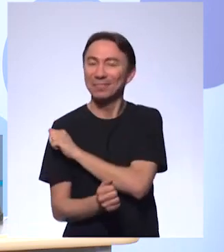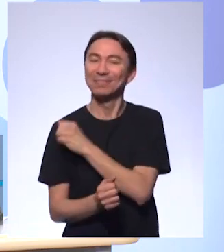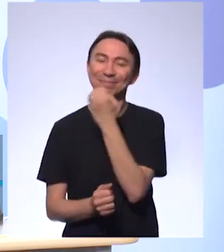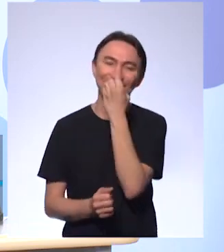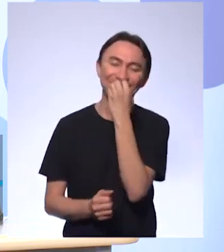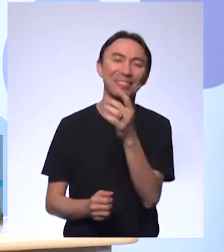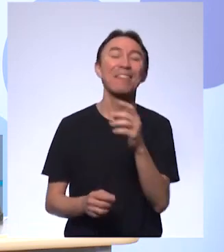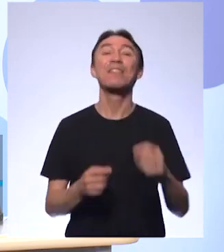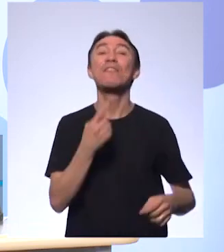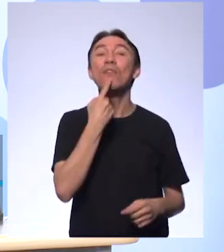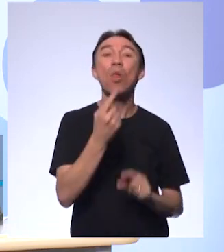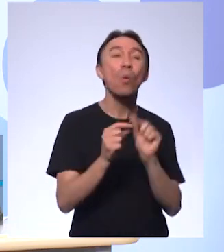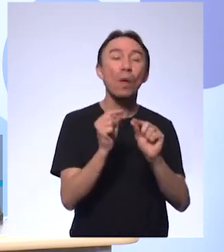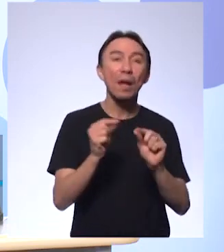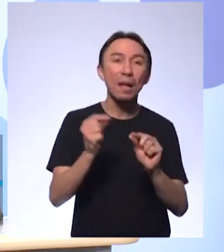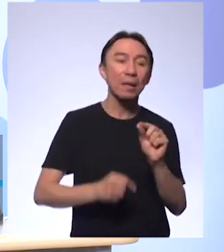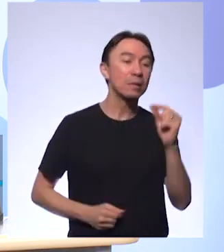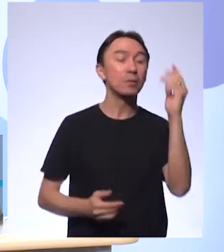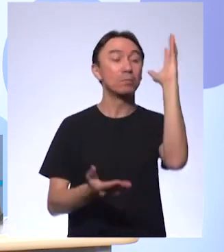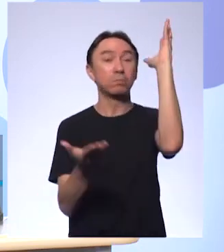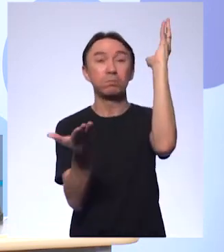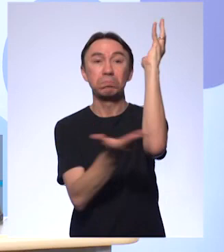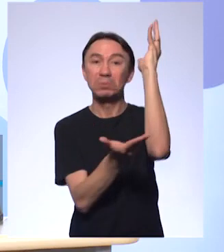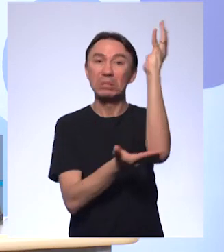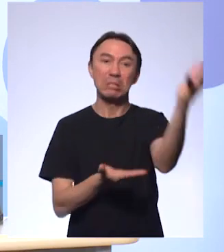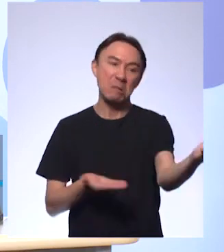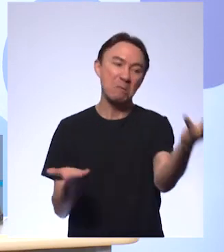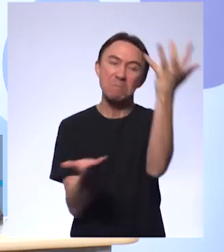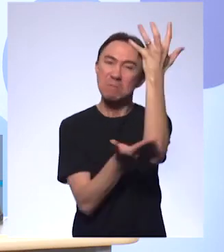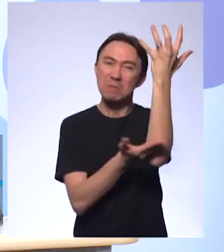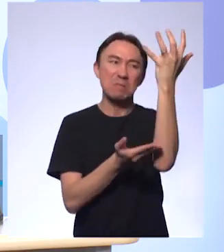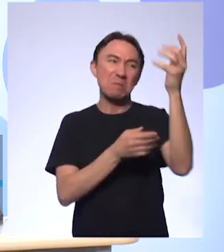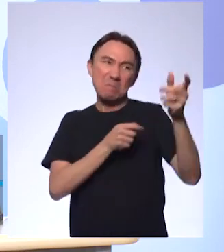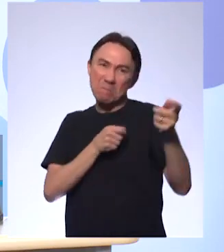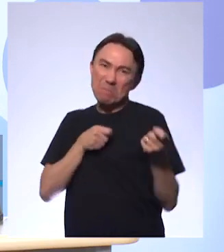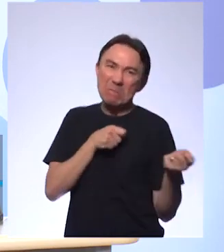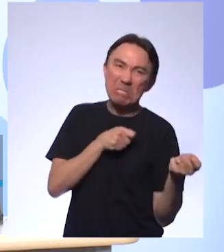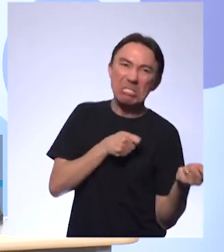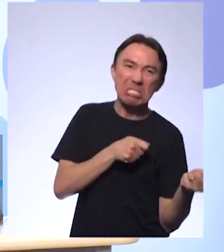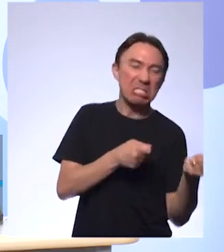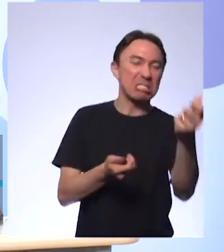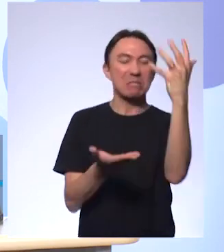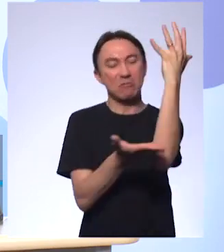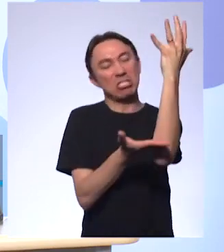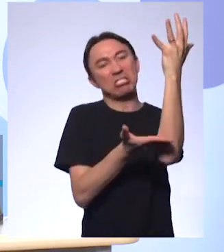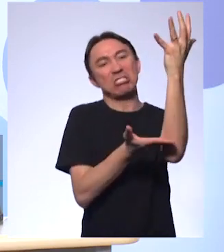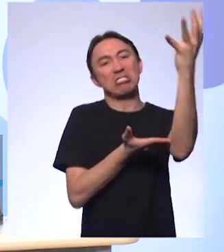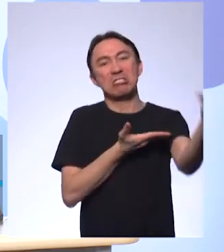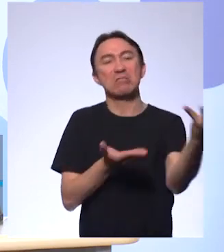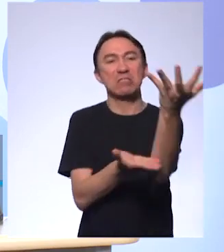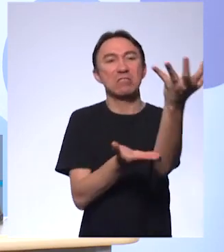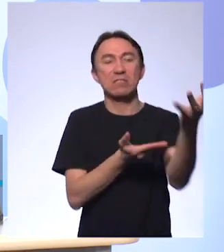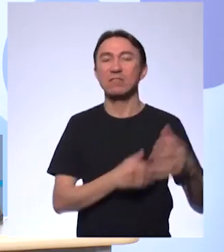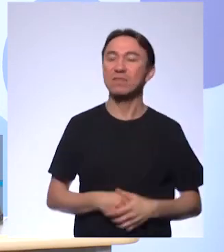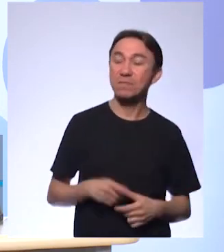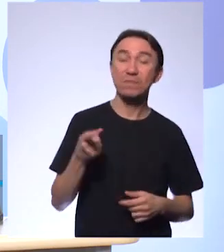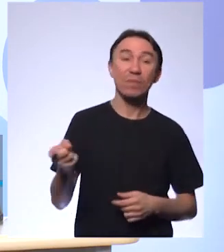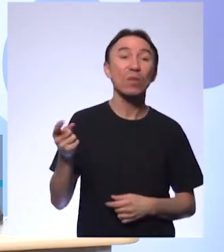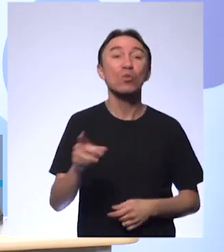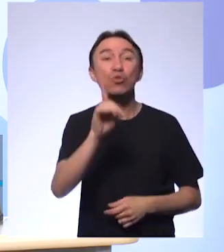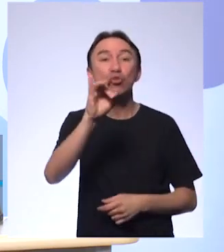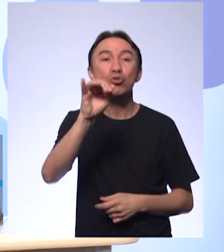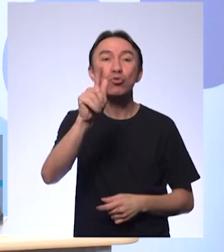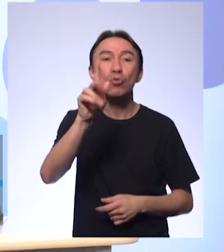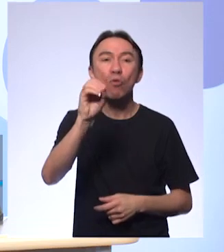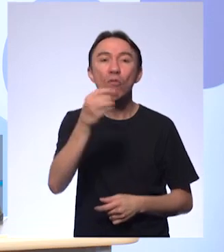ela colocou desmatamento o Diogo dos Reis colocou, Ed a ganância por dinheiro leva o homem a